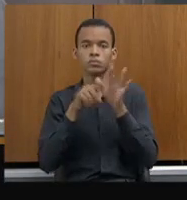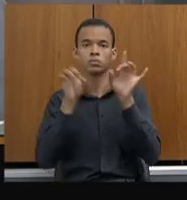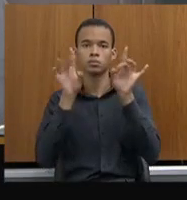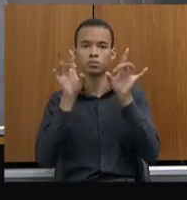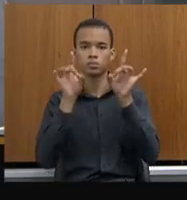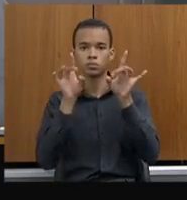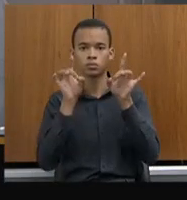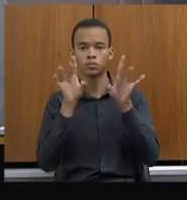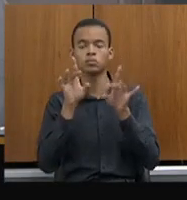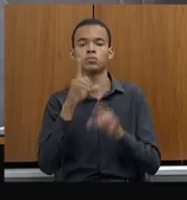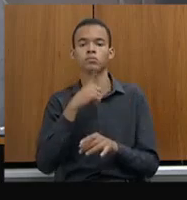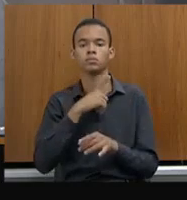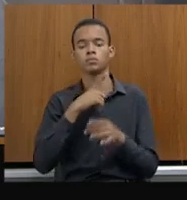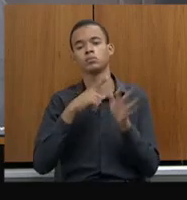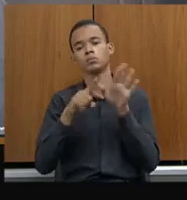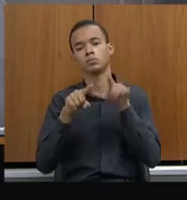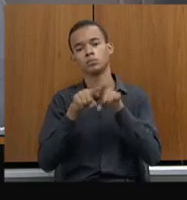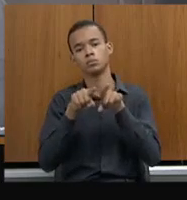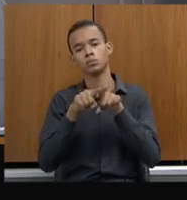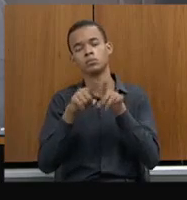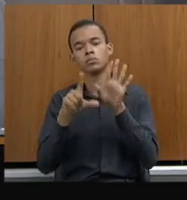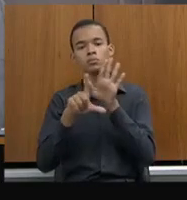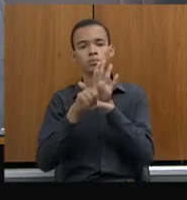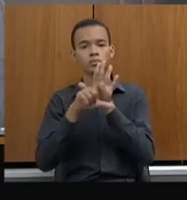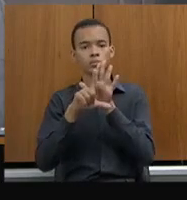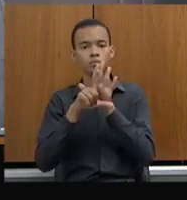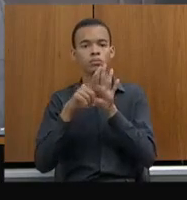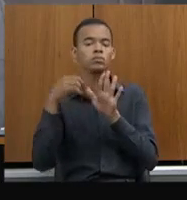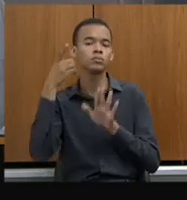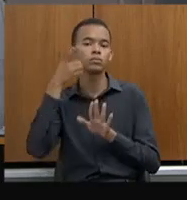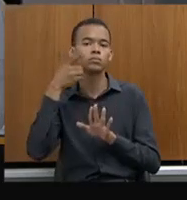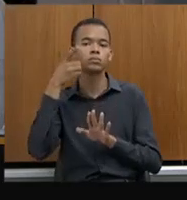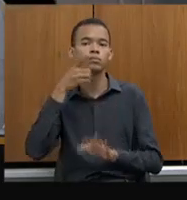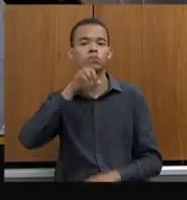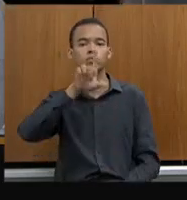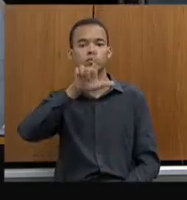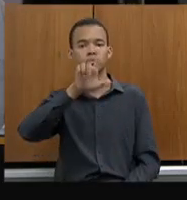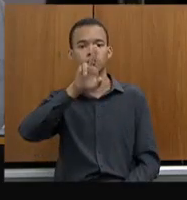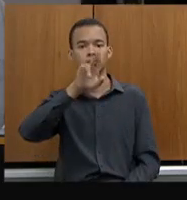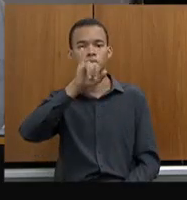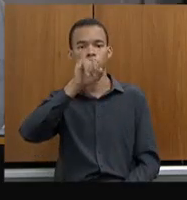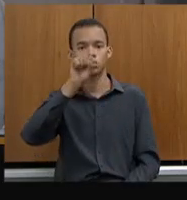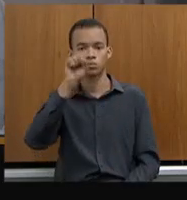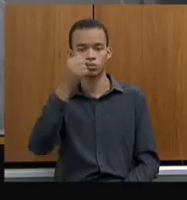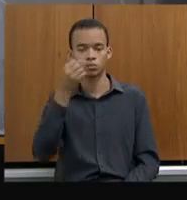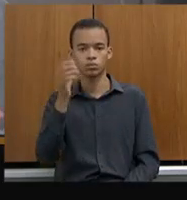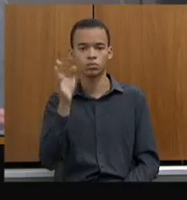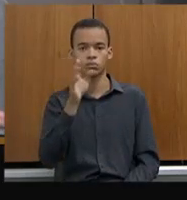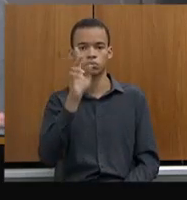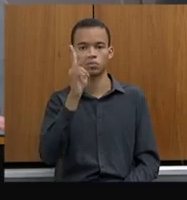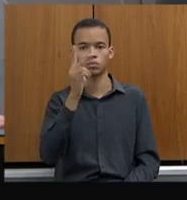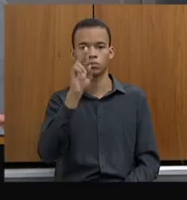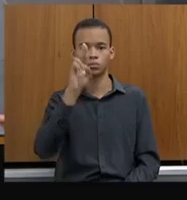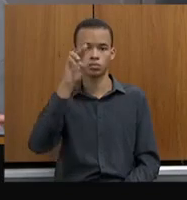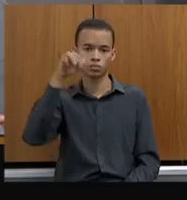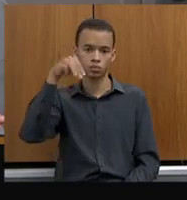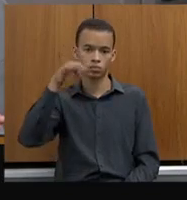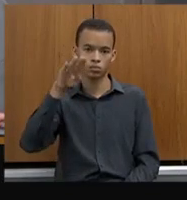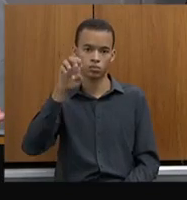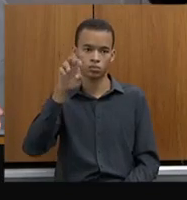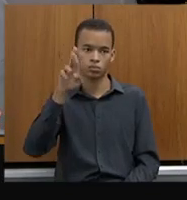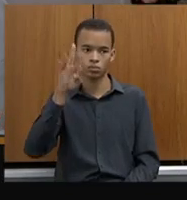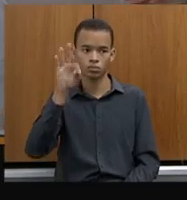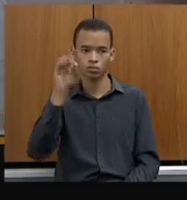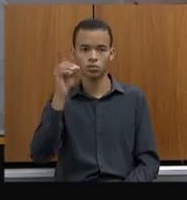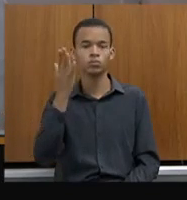uma lei do nosso deputado Luiz Humberto, você sucedeu ele nessa casa, a gente sabe da atenção dada